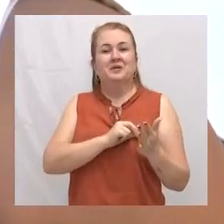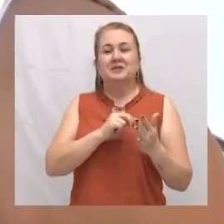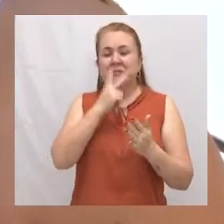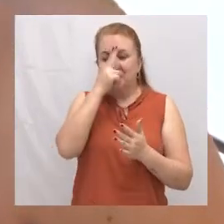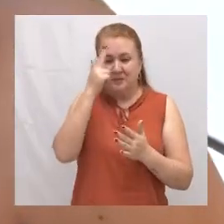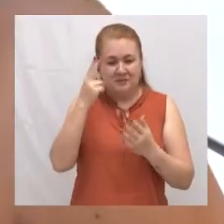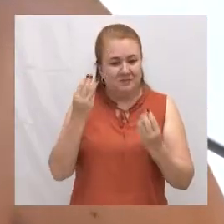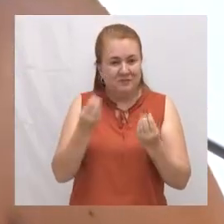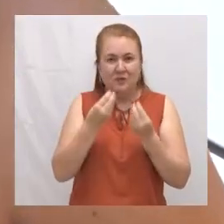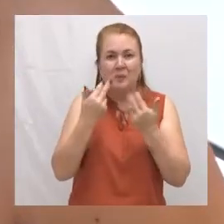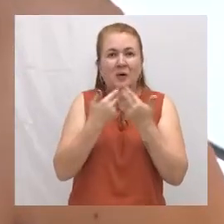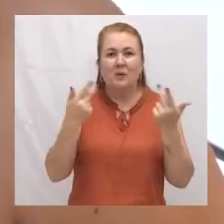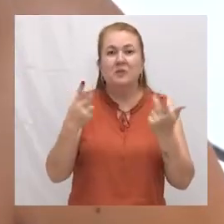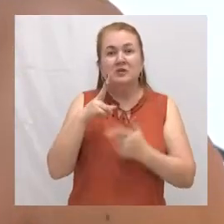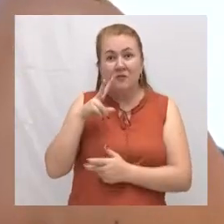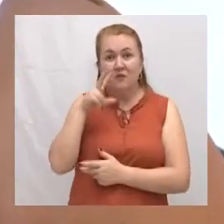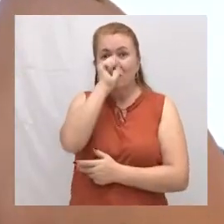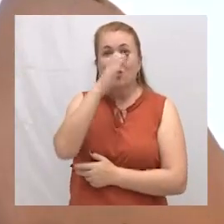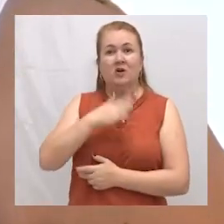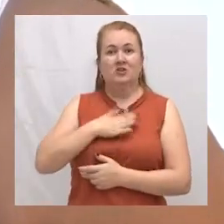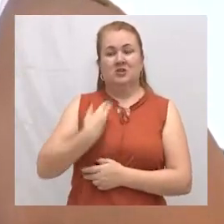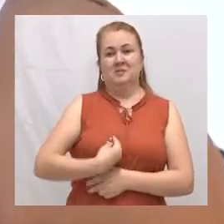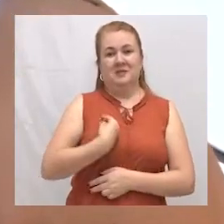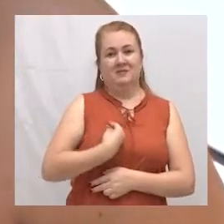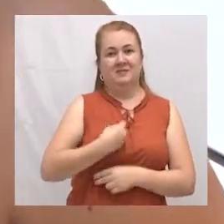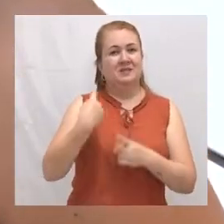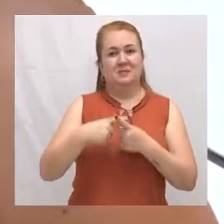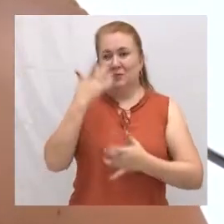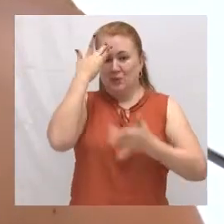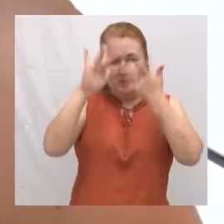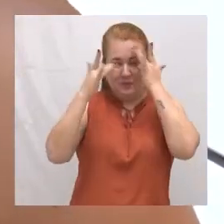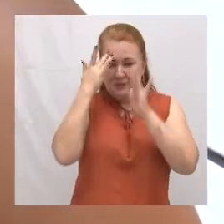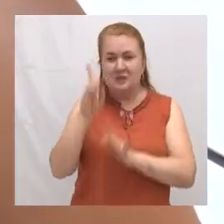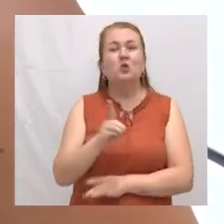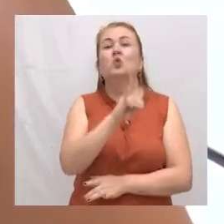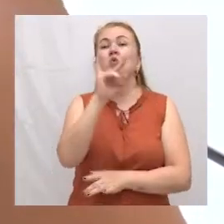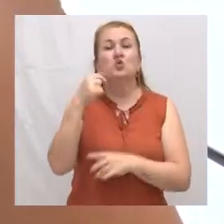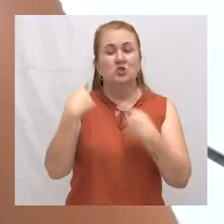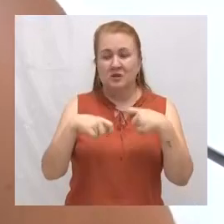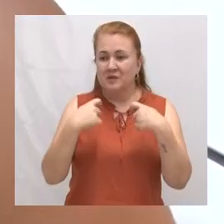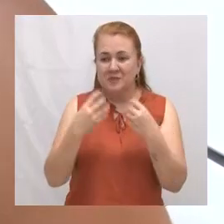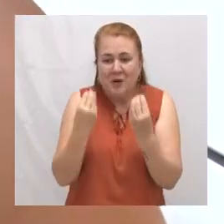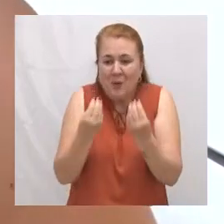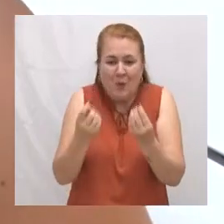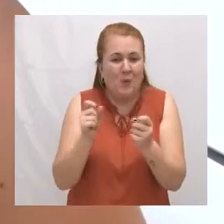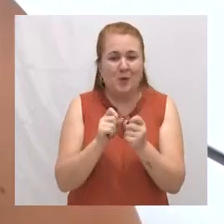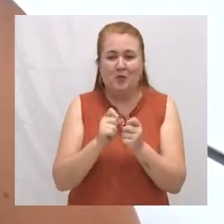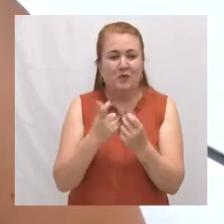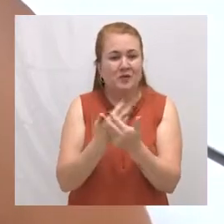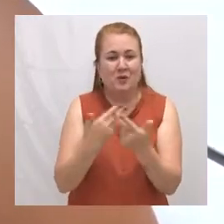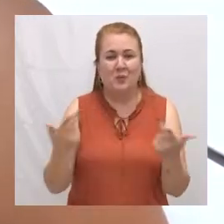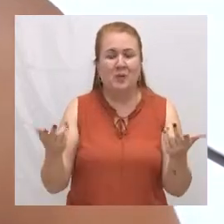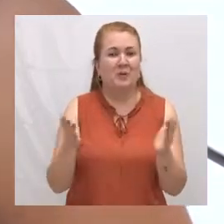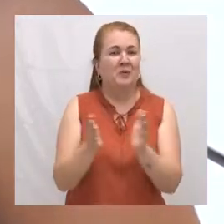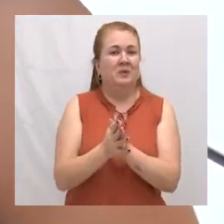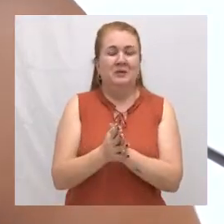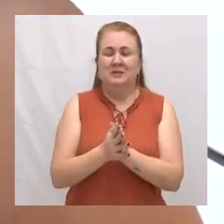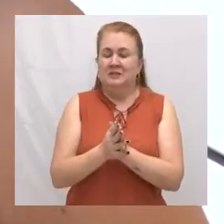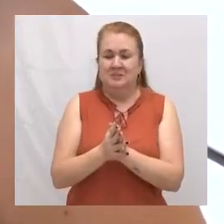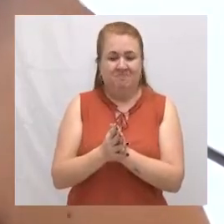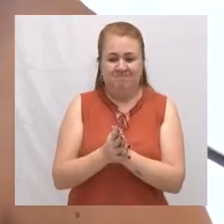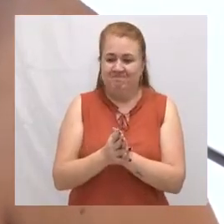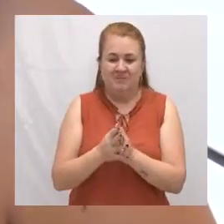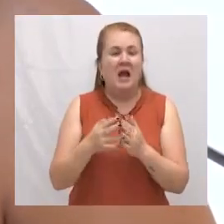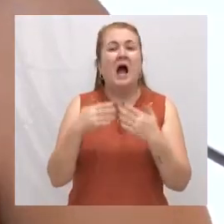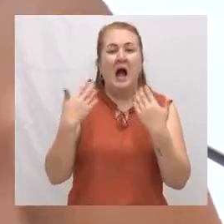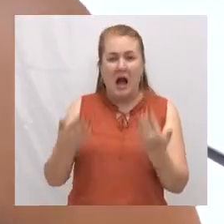realmente a gente não sabe quando a gente vai precisar, como que a gente vai precisar e como que a gente vai reagir. Eu, com toda a